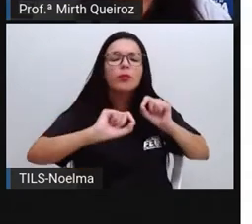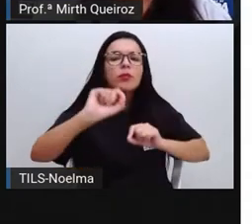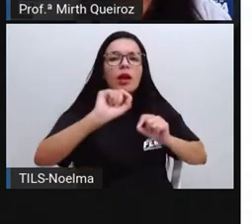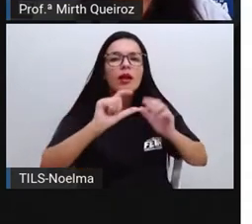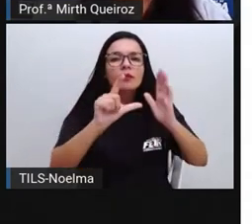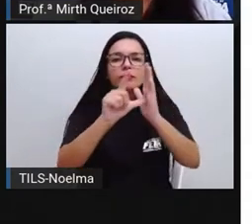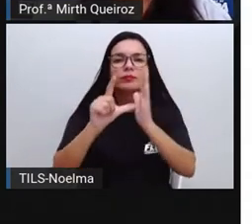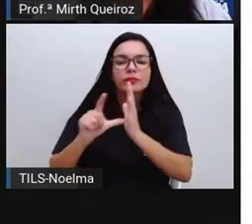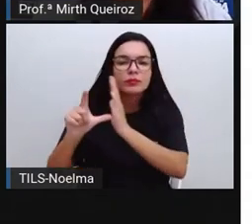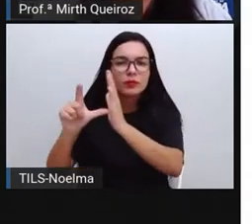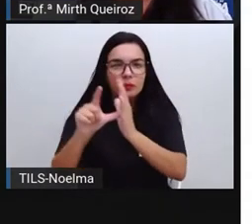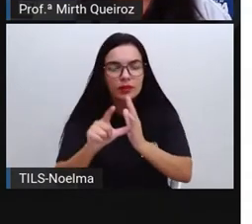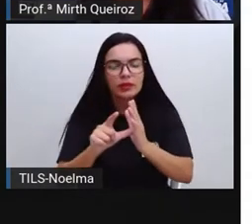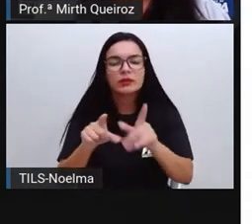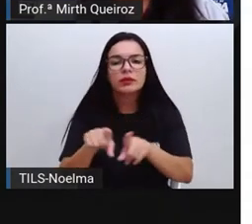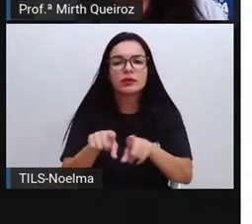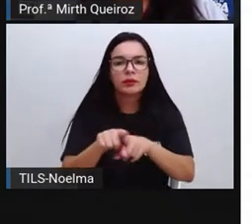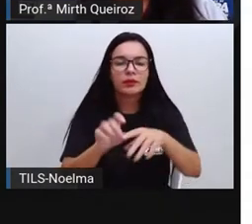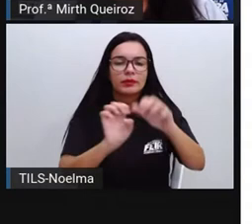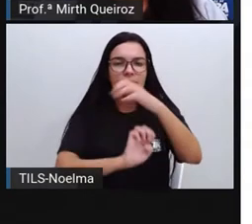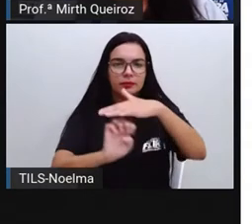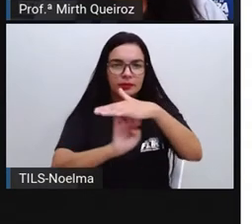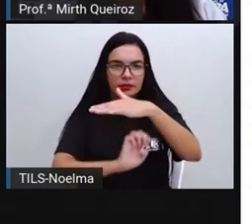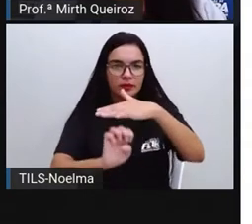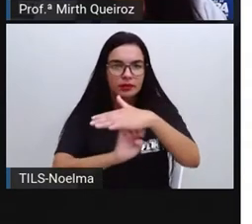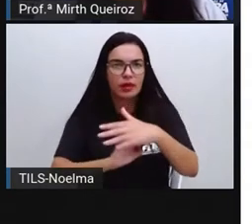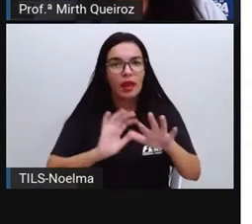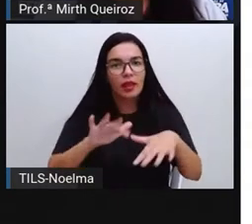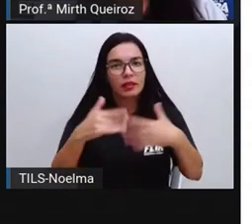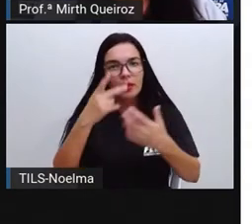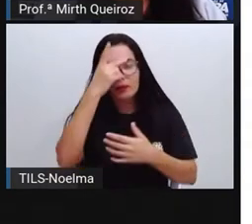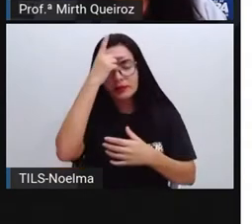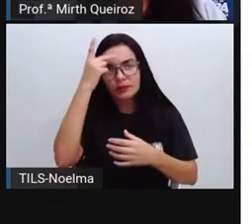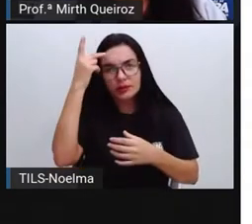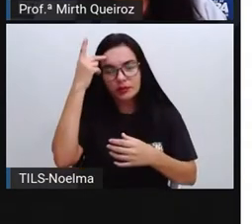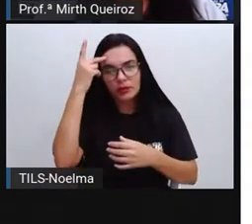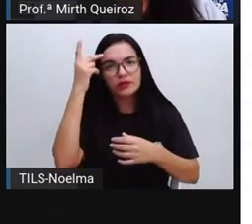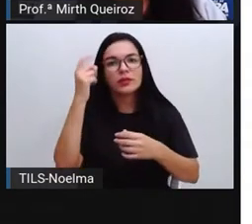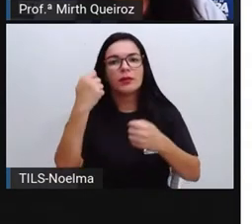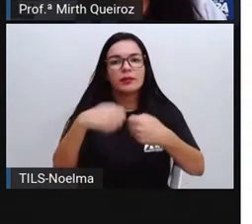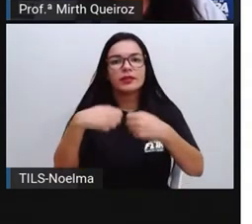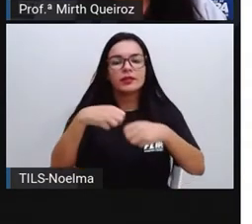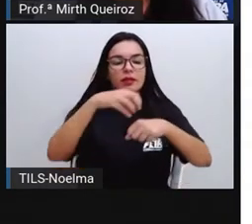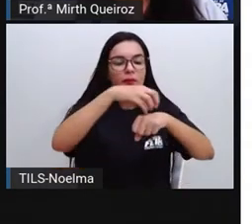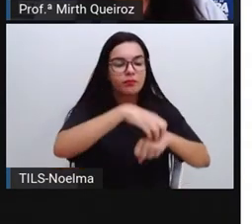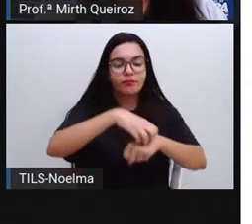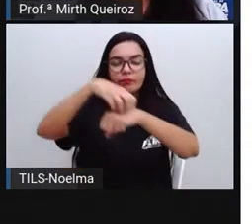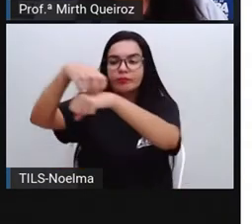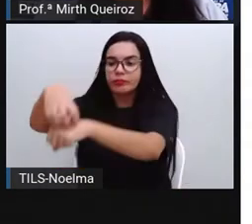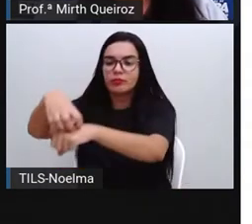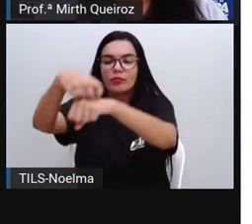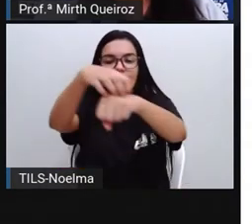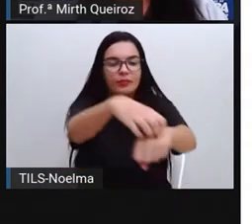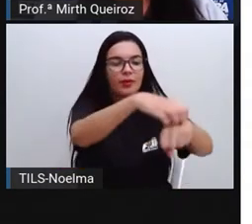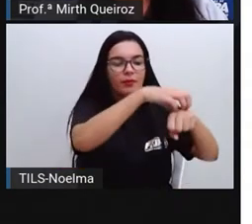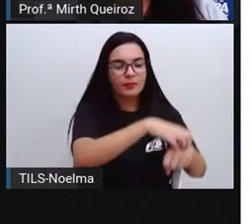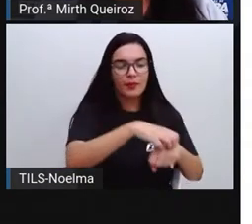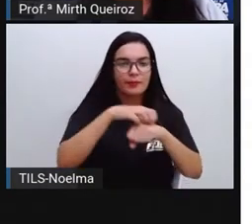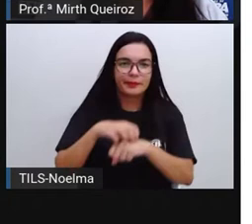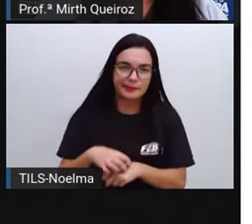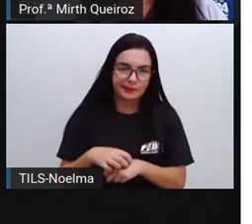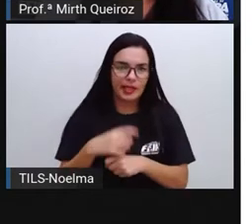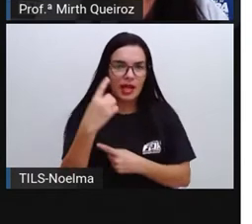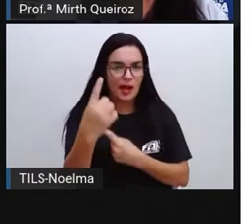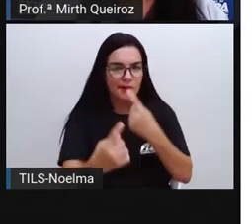fazendo com que a população desloque de várias formas. Muitos usam o transporte público da cidade, que é bem precário e